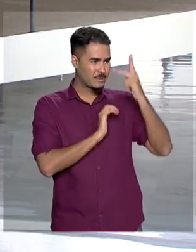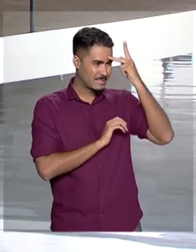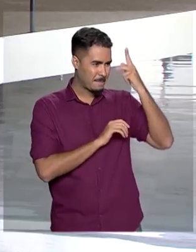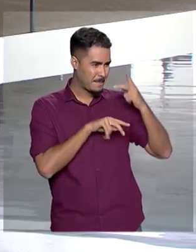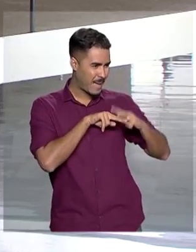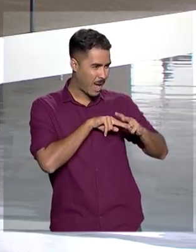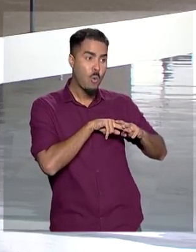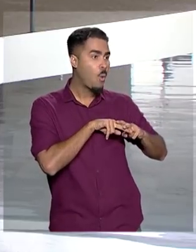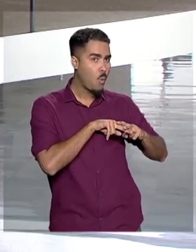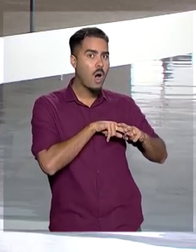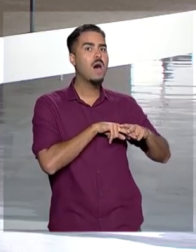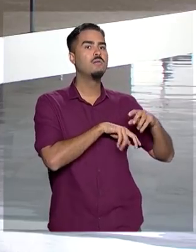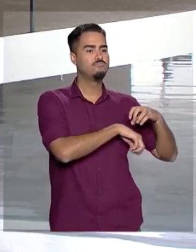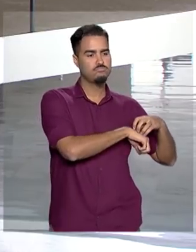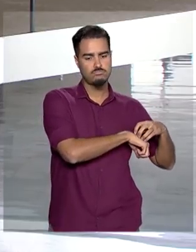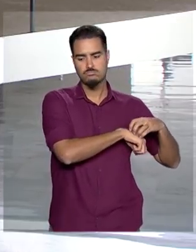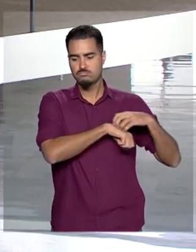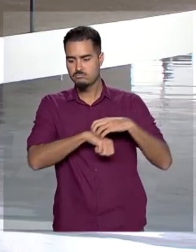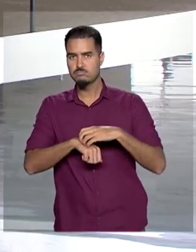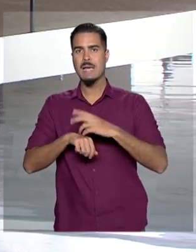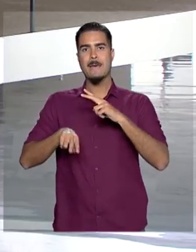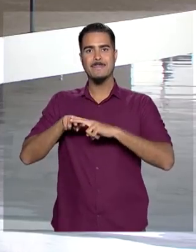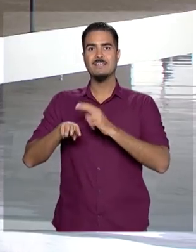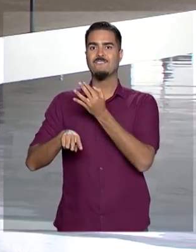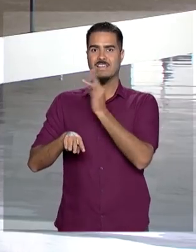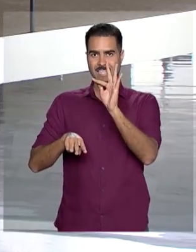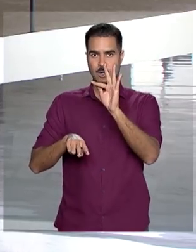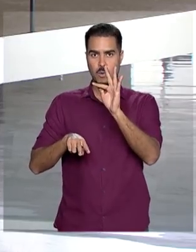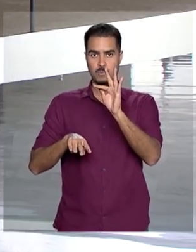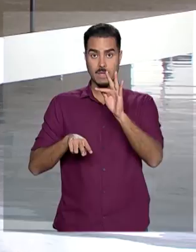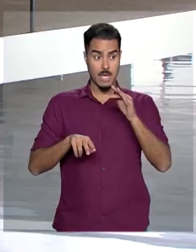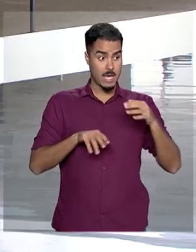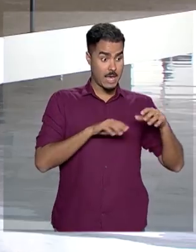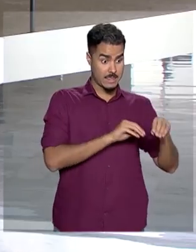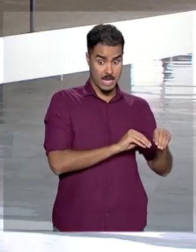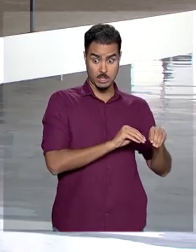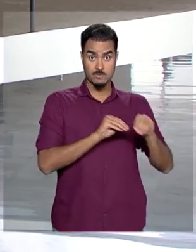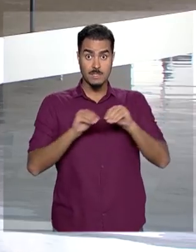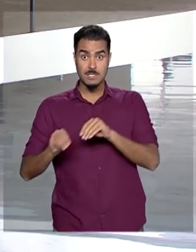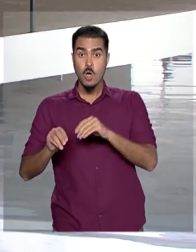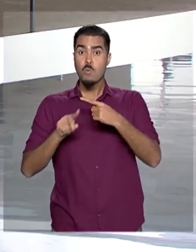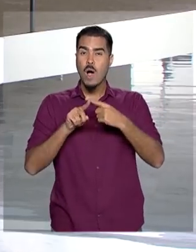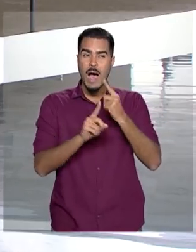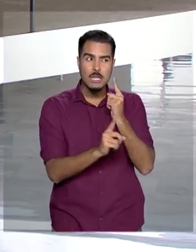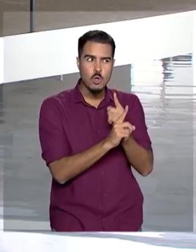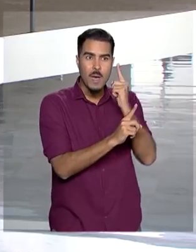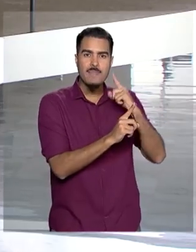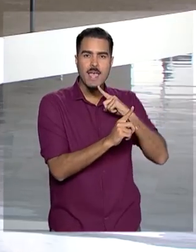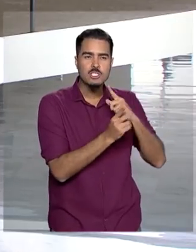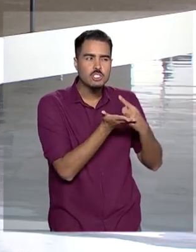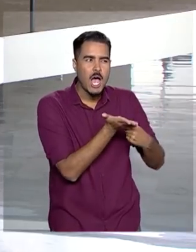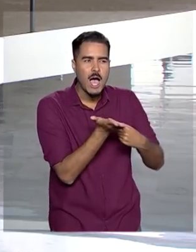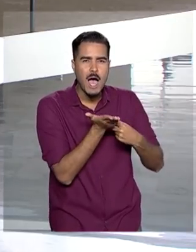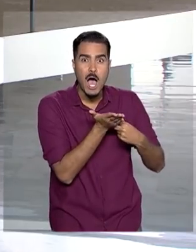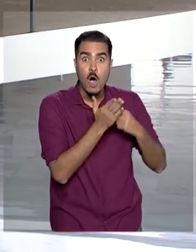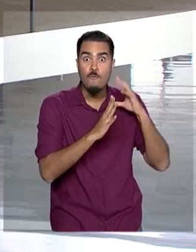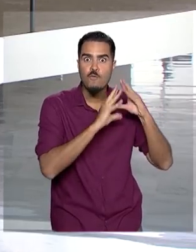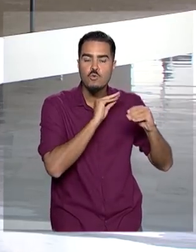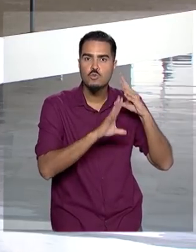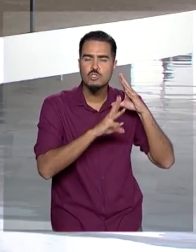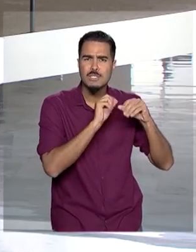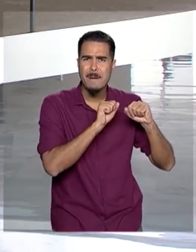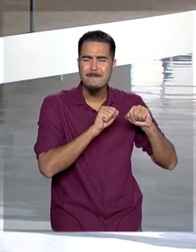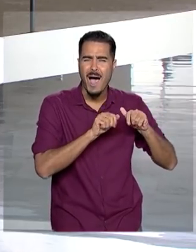Paulo para presídios federais. A transferência foi autorizada após a descoberta de um plano de fuga em massa das